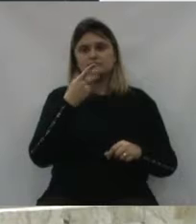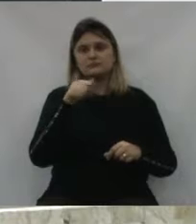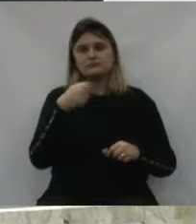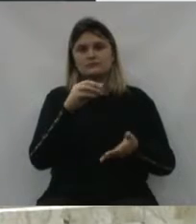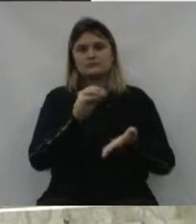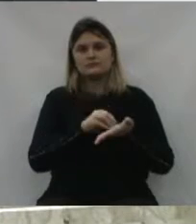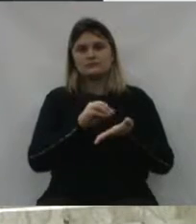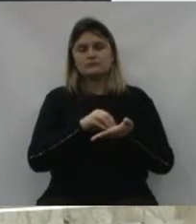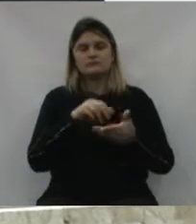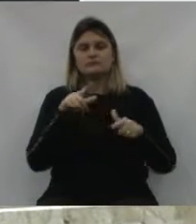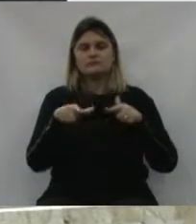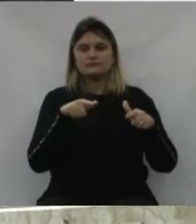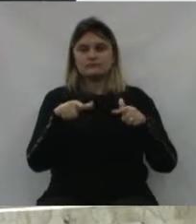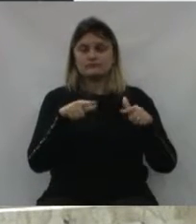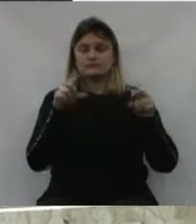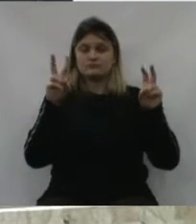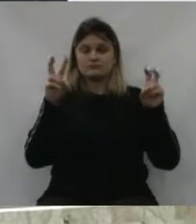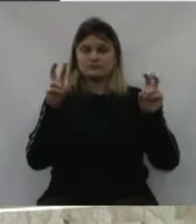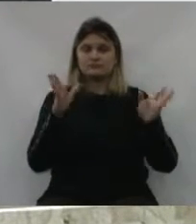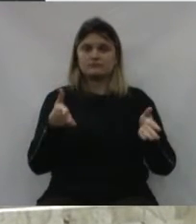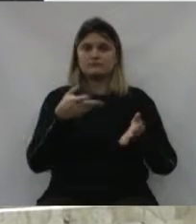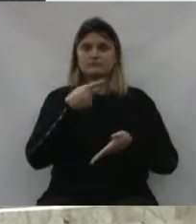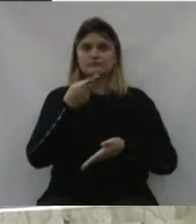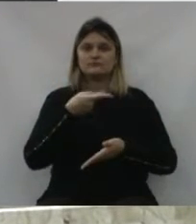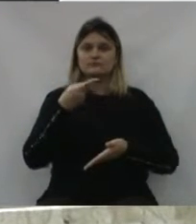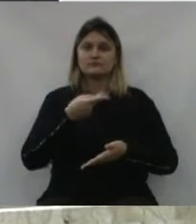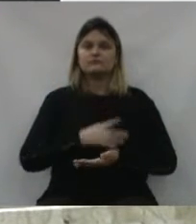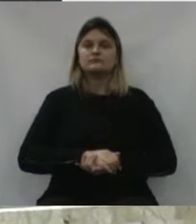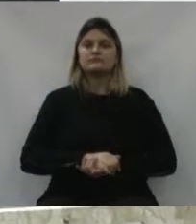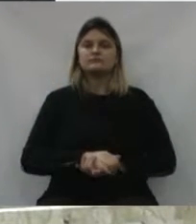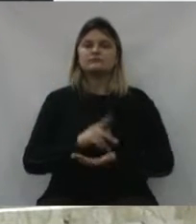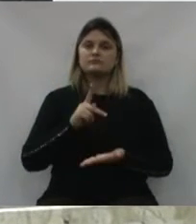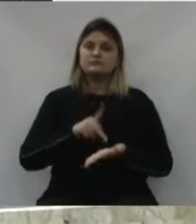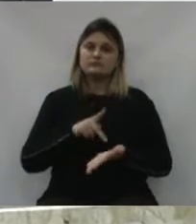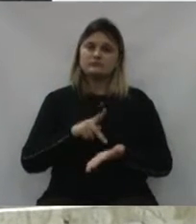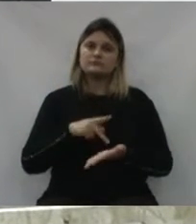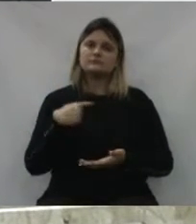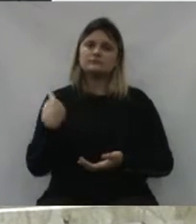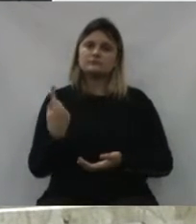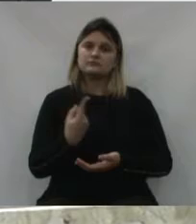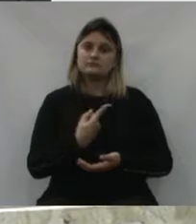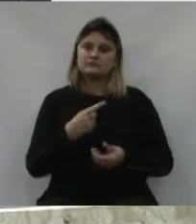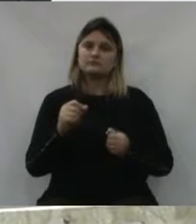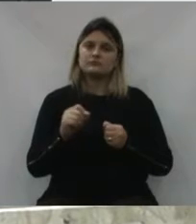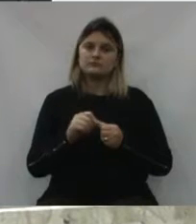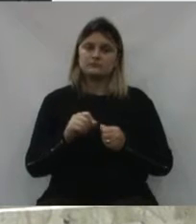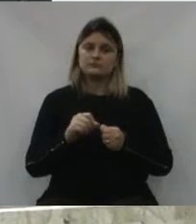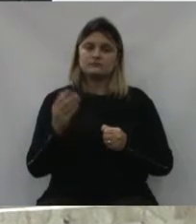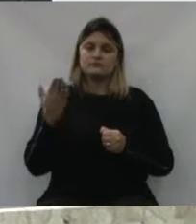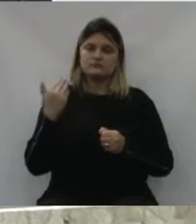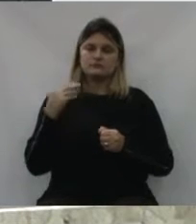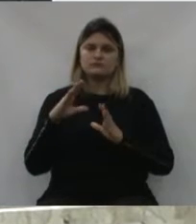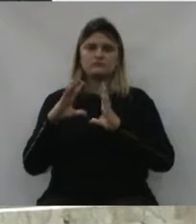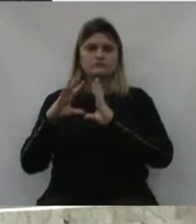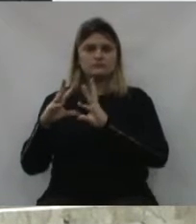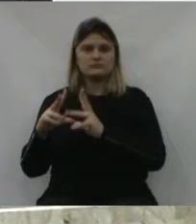na falta de emprego, também foi um dos assuntos abordados, e que realmente fizemos,